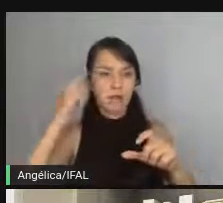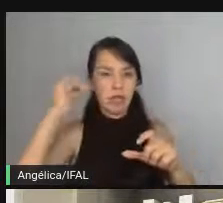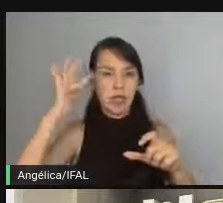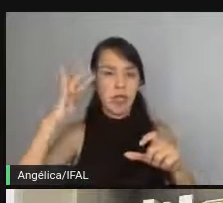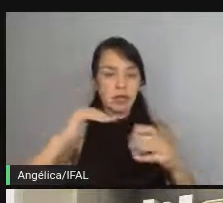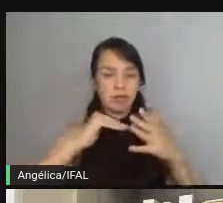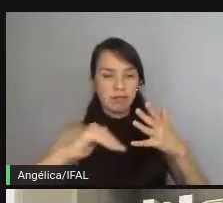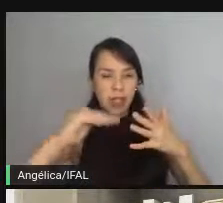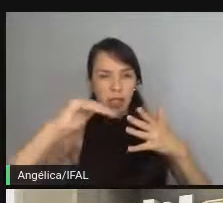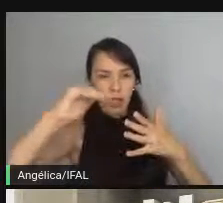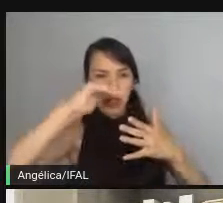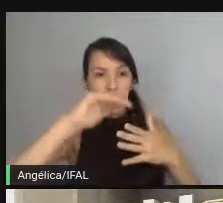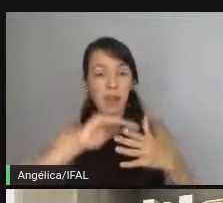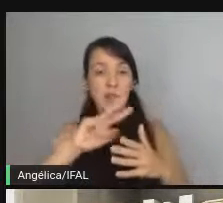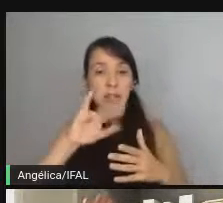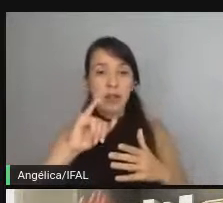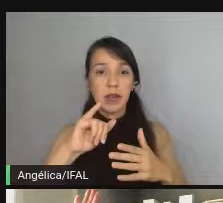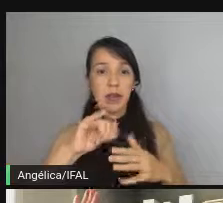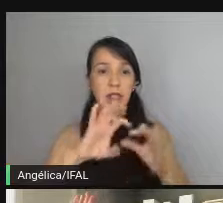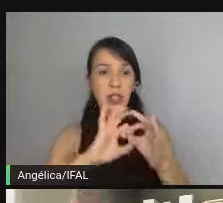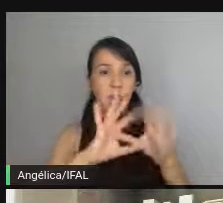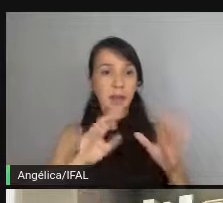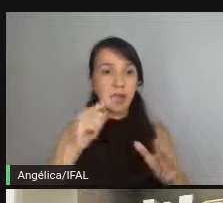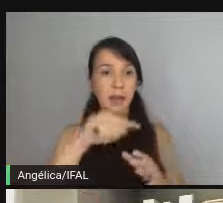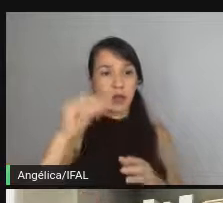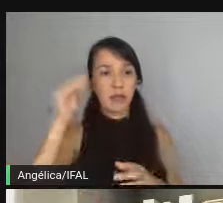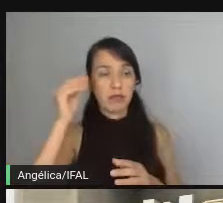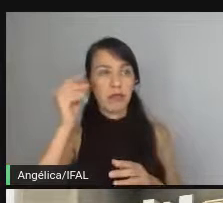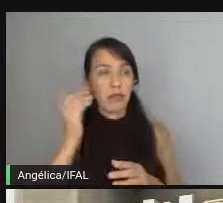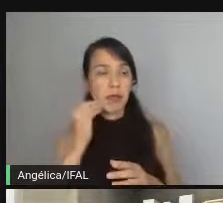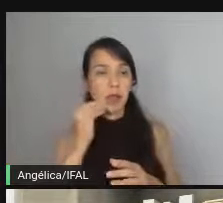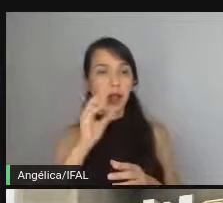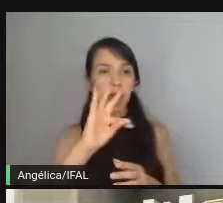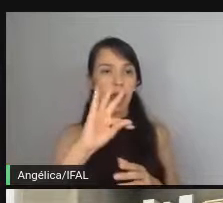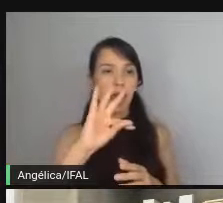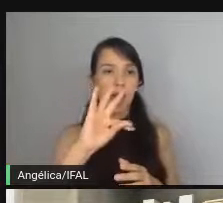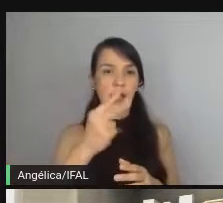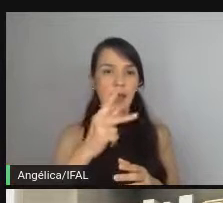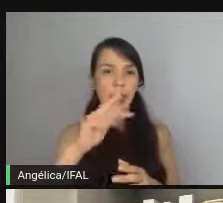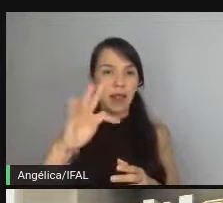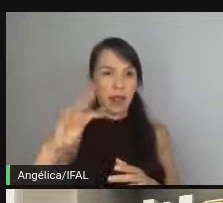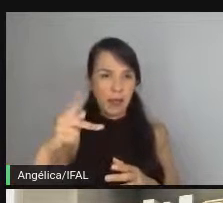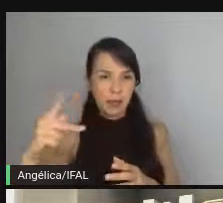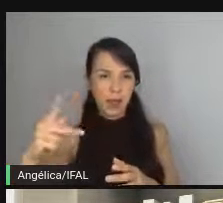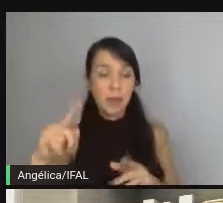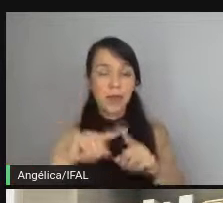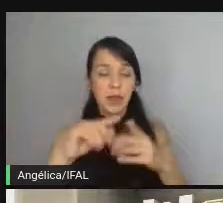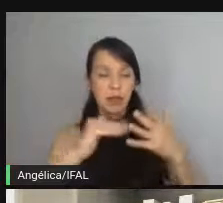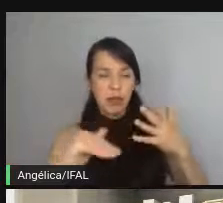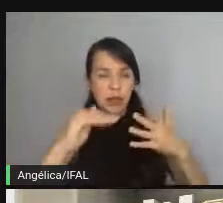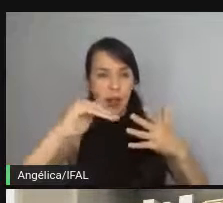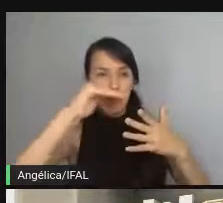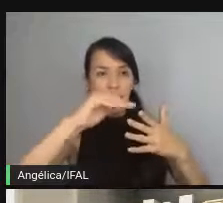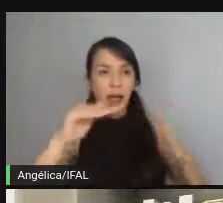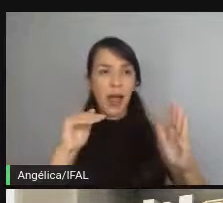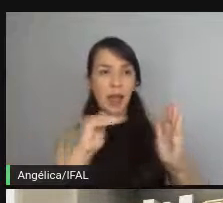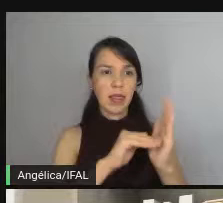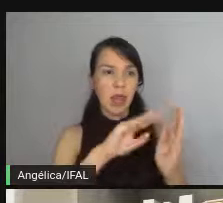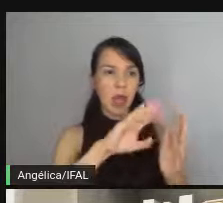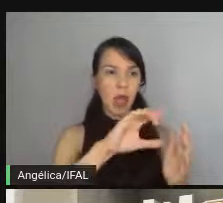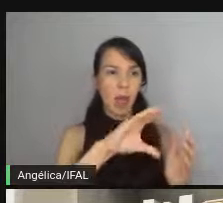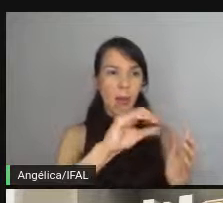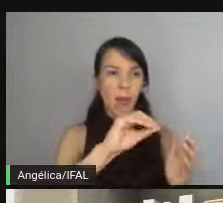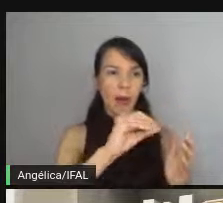em camadas, você vai deixar permitir que o cara faça a requisição HTTP e vá acessando todas as camadas até o banco e voltar.